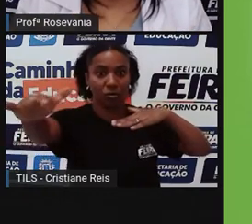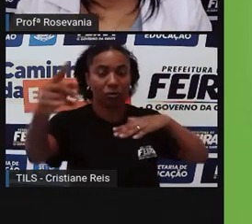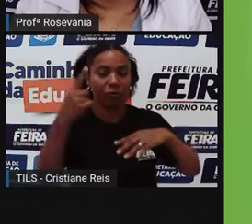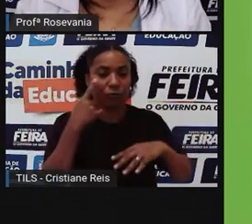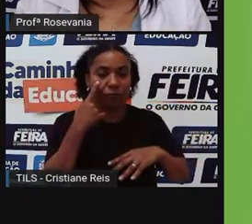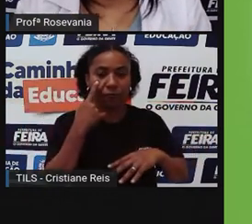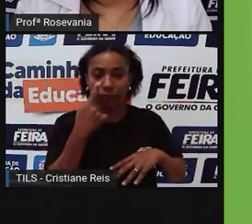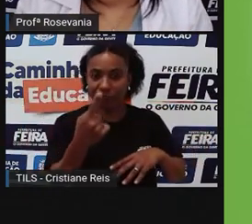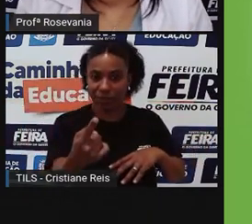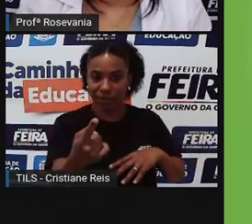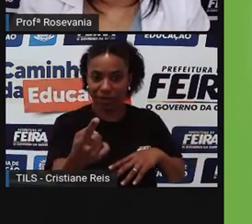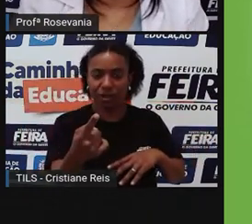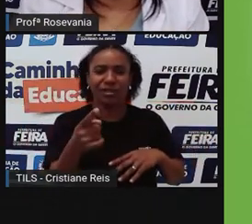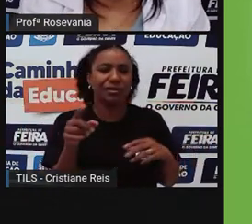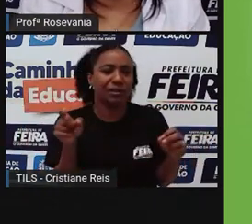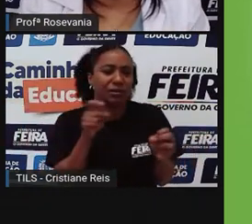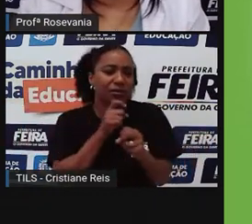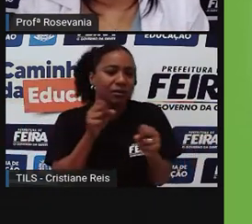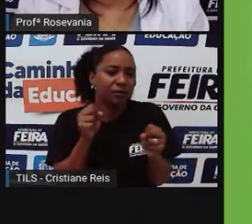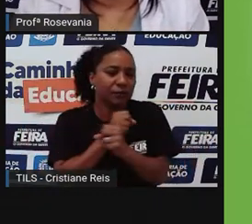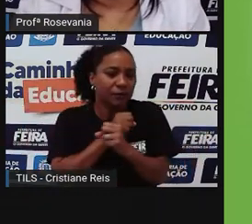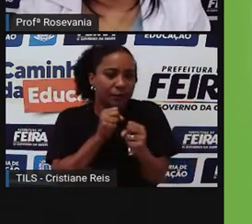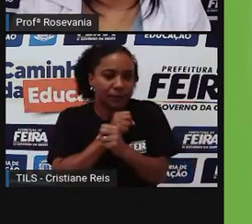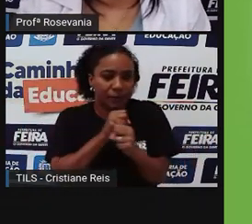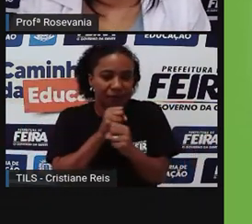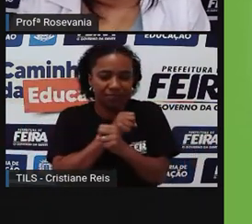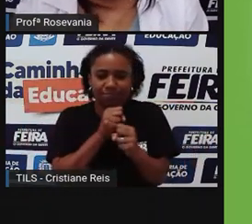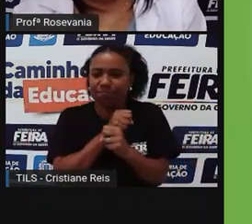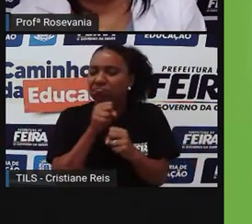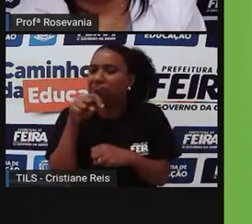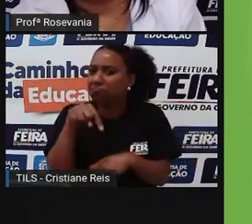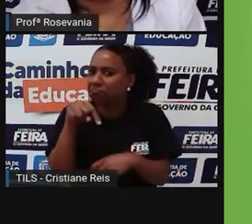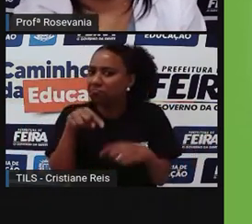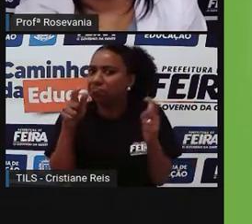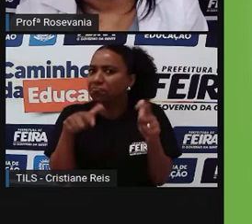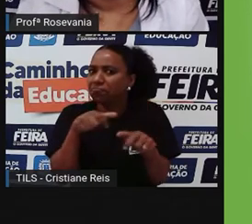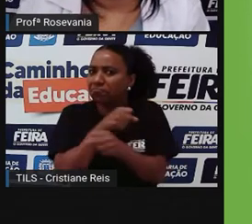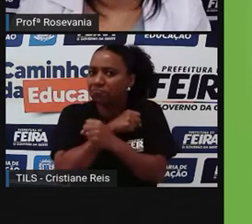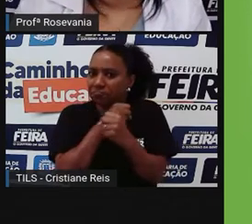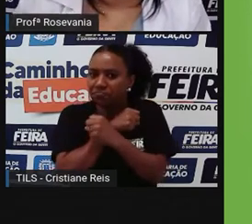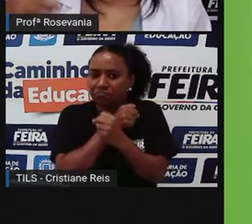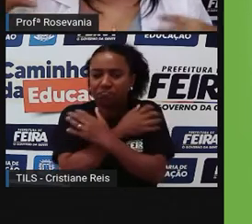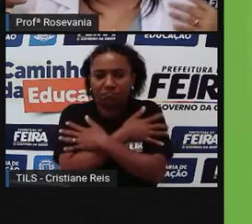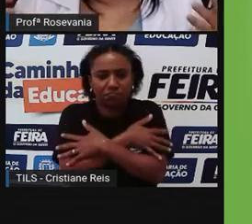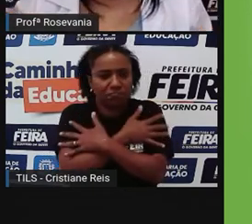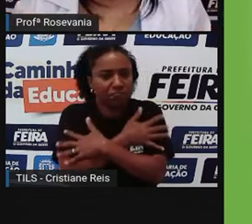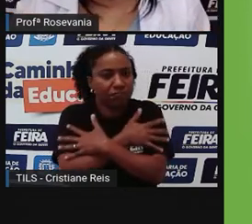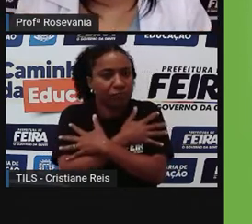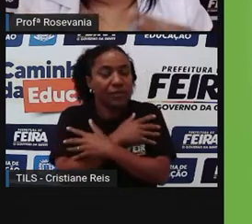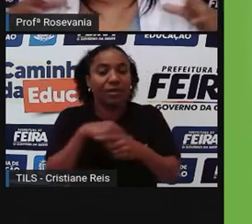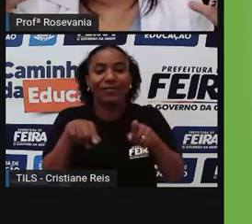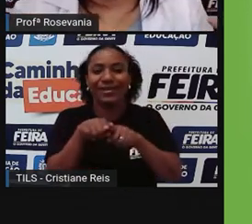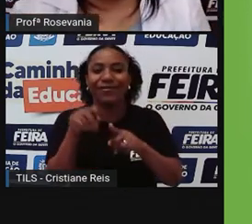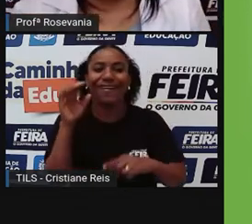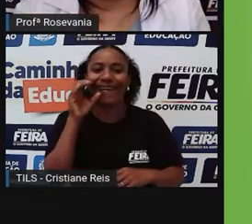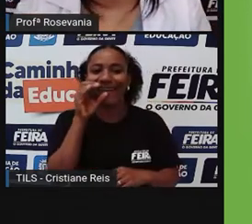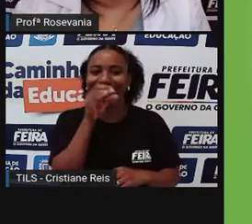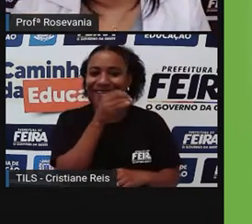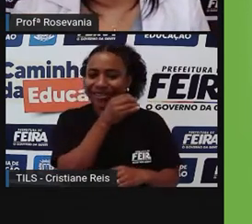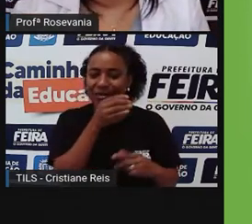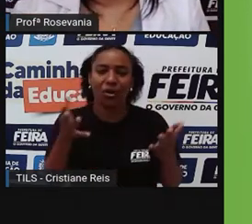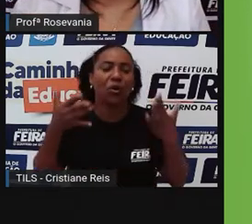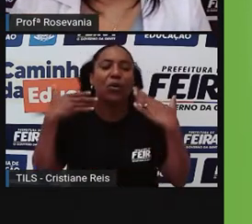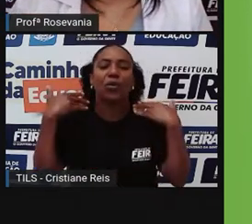bastante frio, você vai sentir a temperatura ali. Se for quente, também é a mesma coisa. Se for ameno, você vai